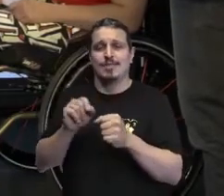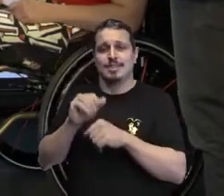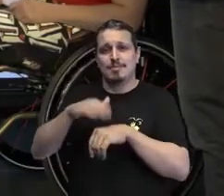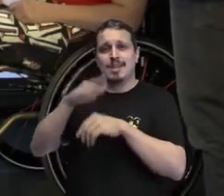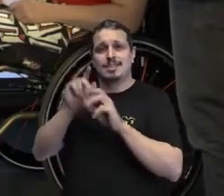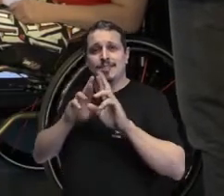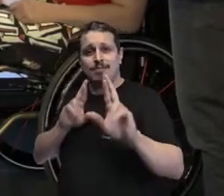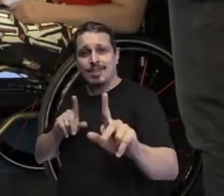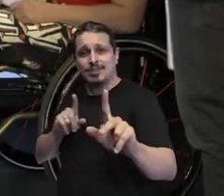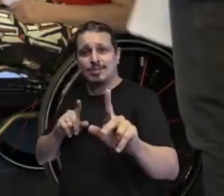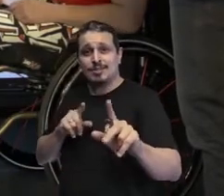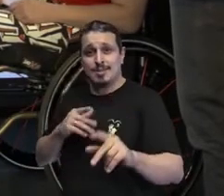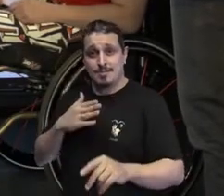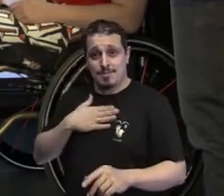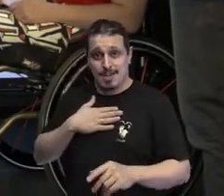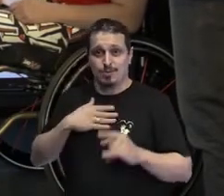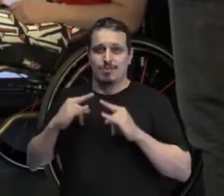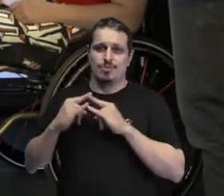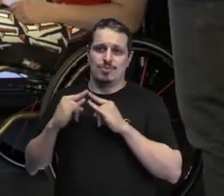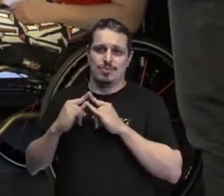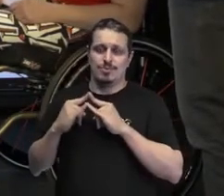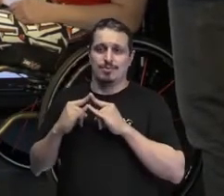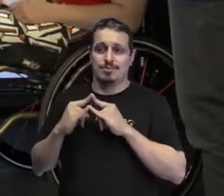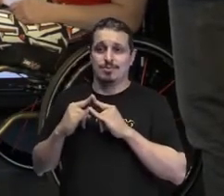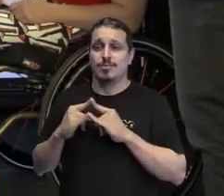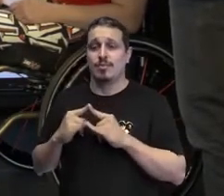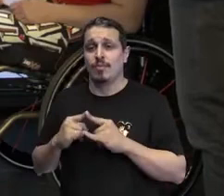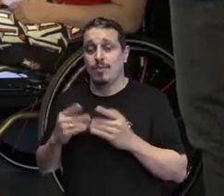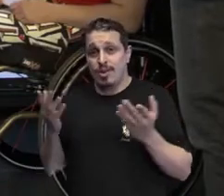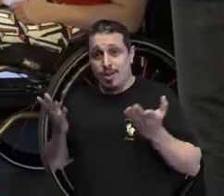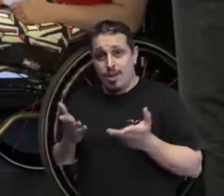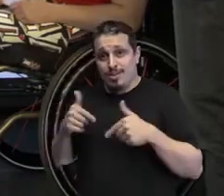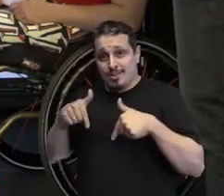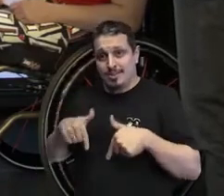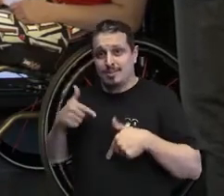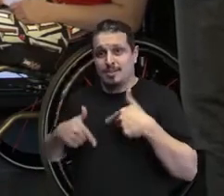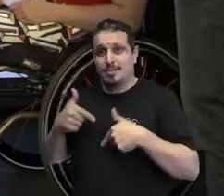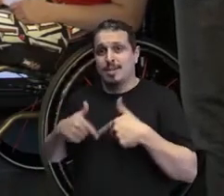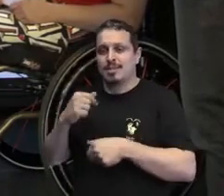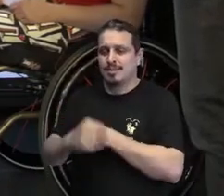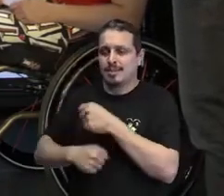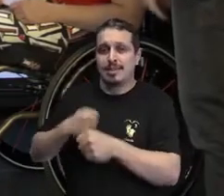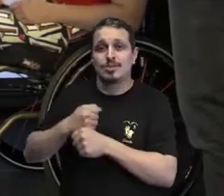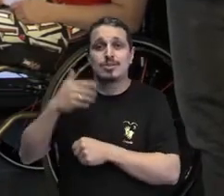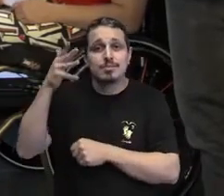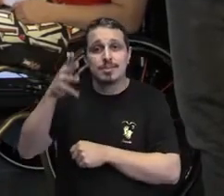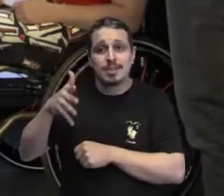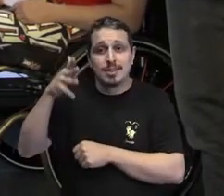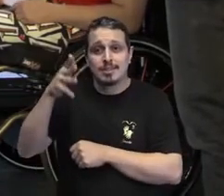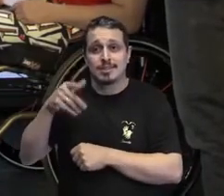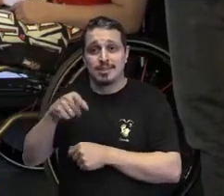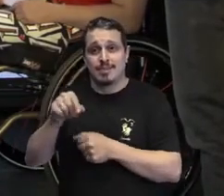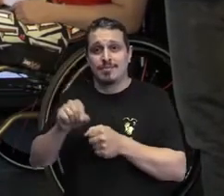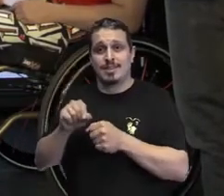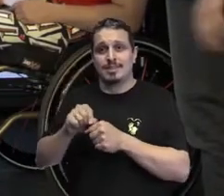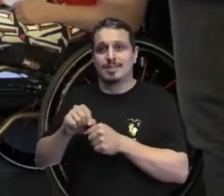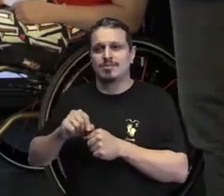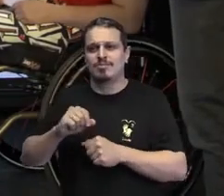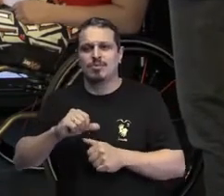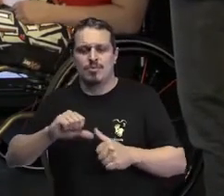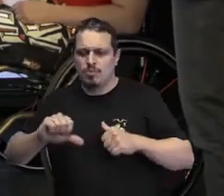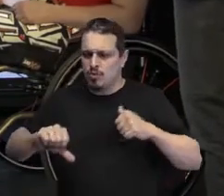Eu tenho um instituto de meu vasco-concelos. Eu trabalho dando treinamento, dando palestras. Então, eu faço tudo ao contrário do que a minha família